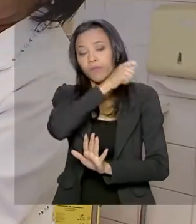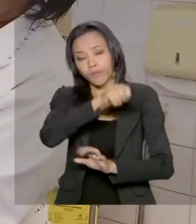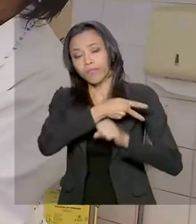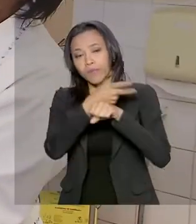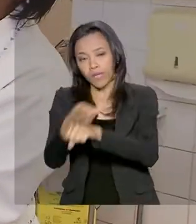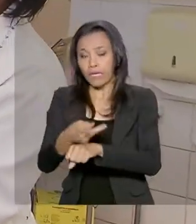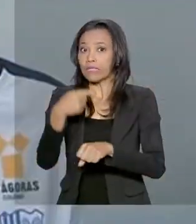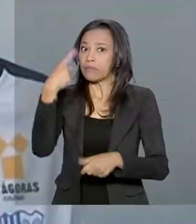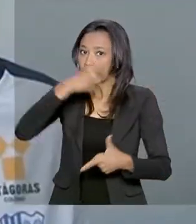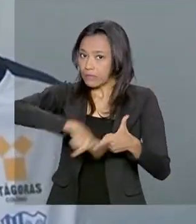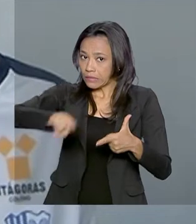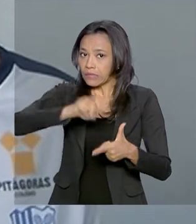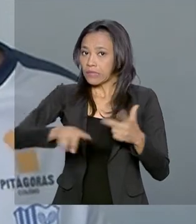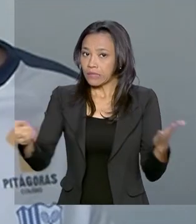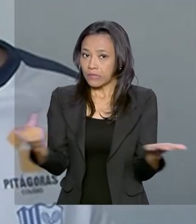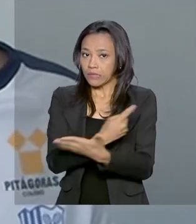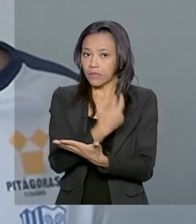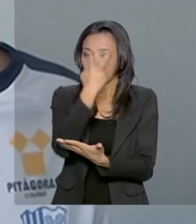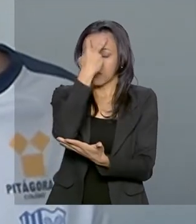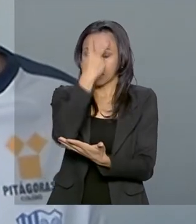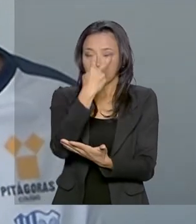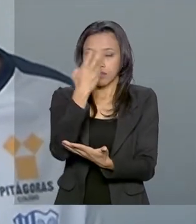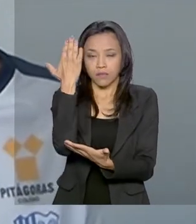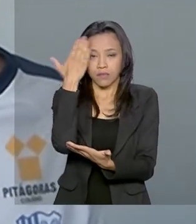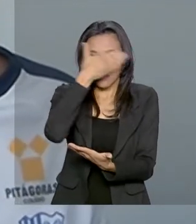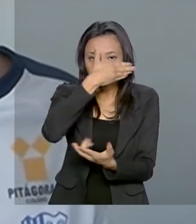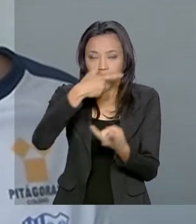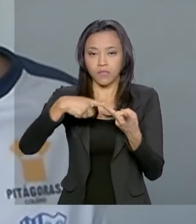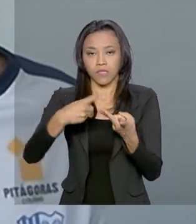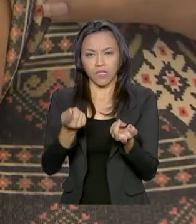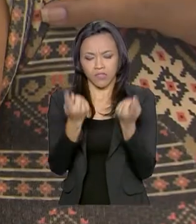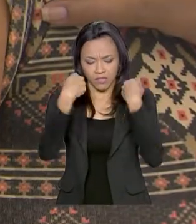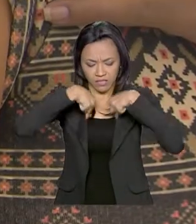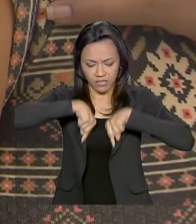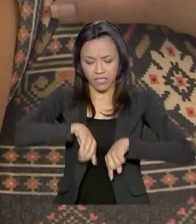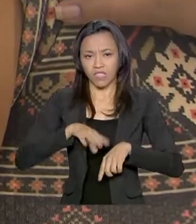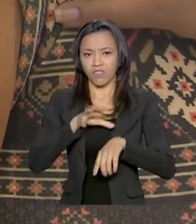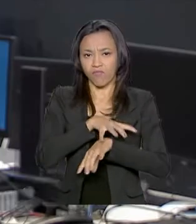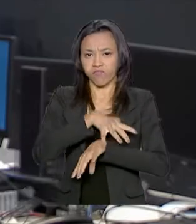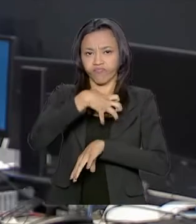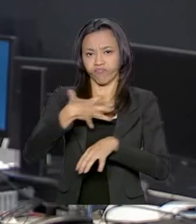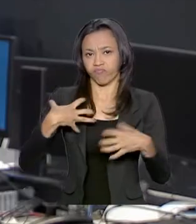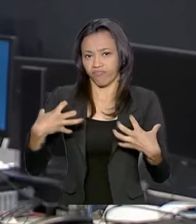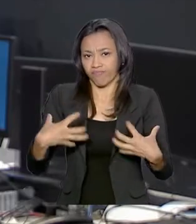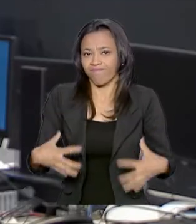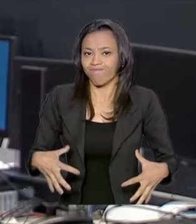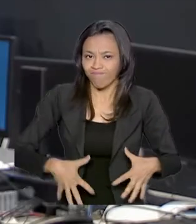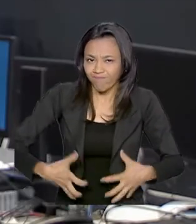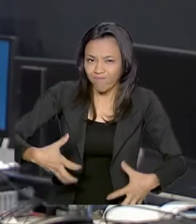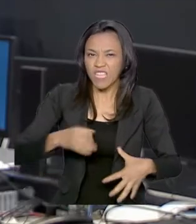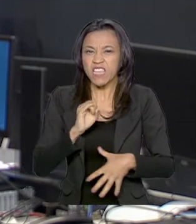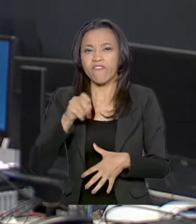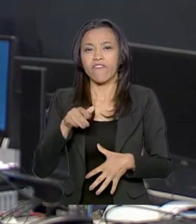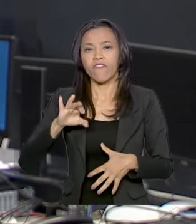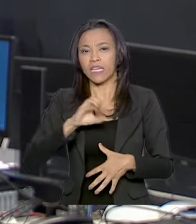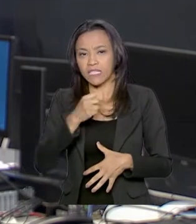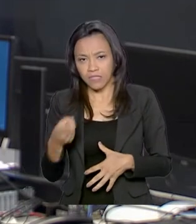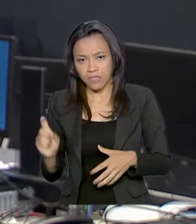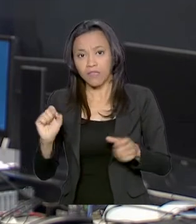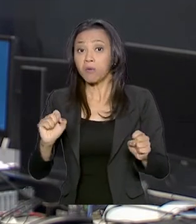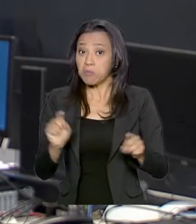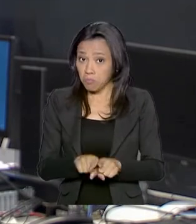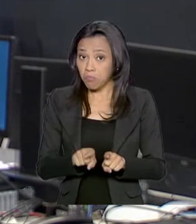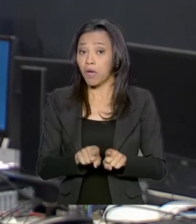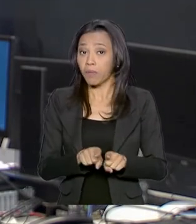trazer complicações, como cegueira, infecção generalizada e até levar à morte. De acordo com os últimos dados do Boletim